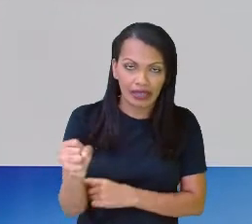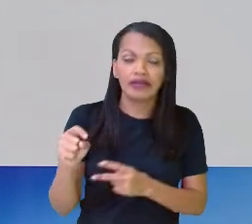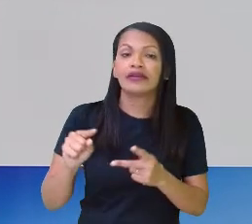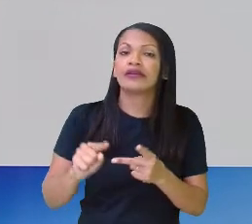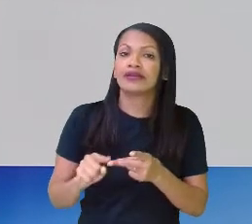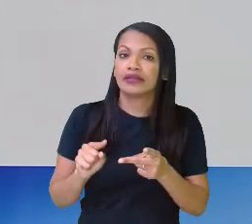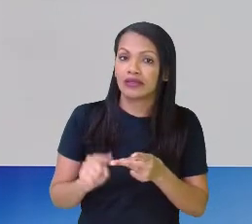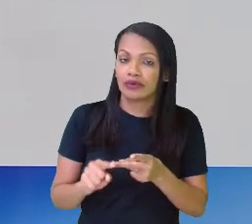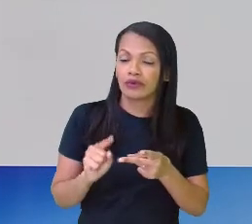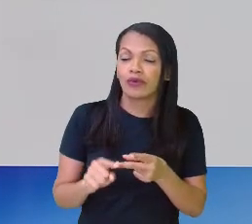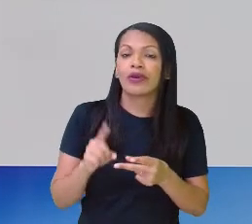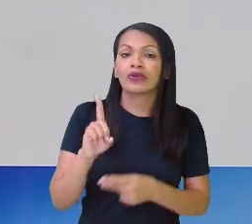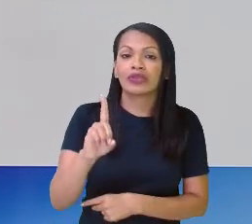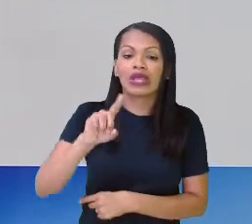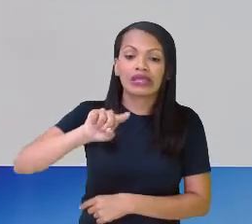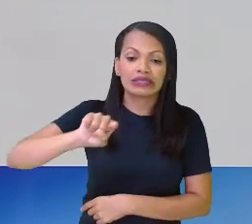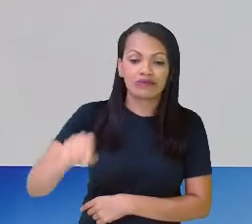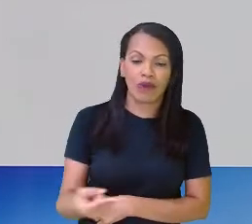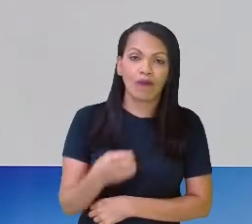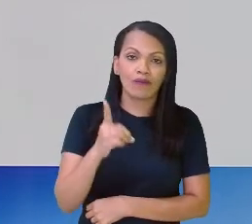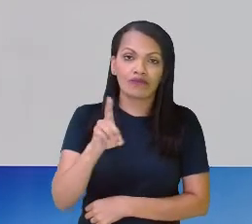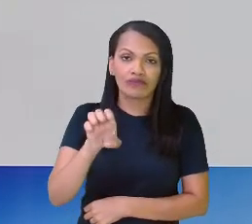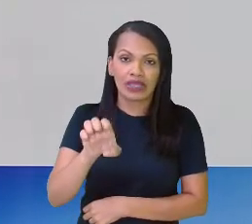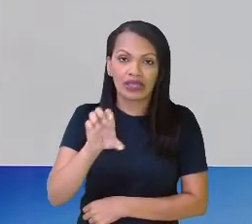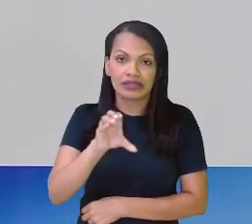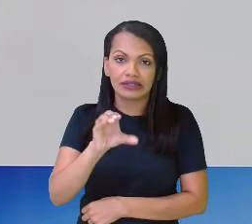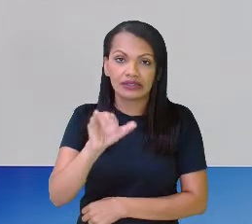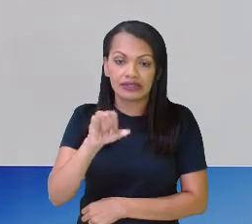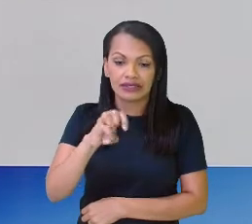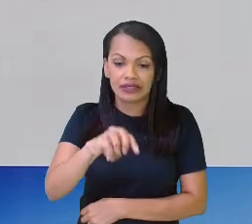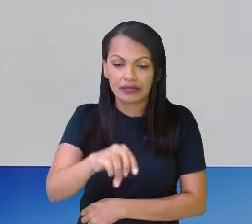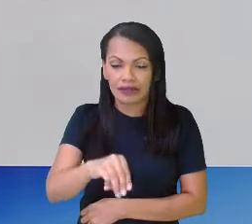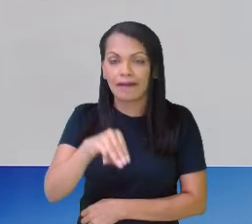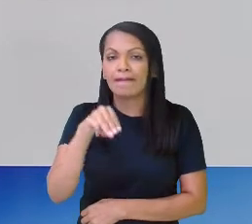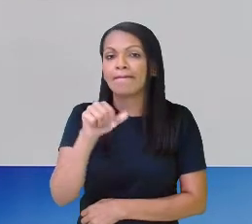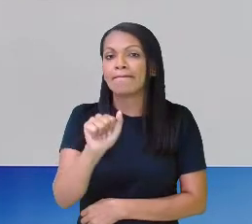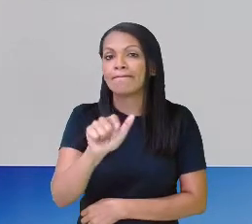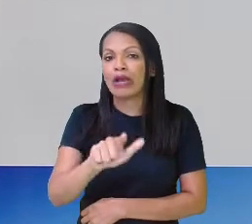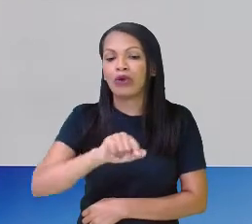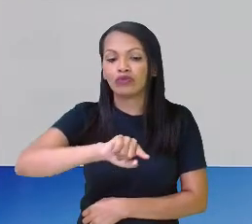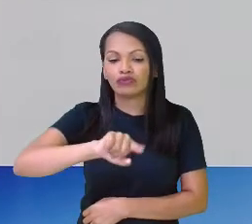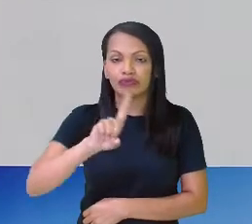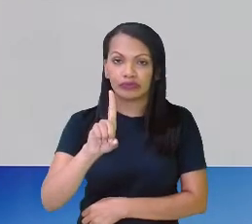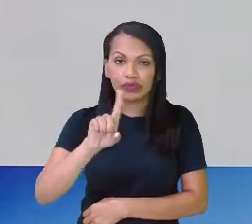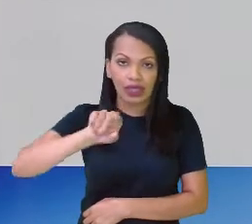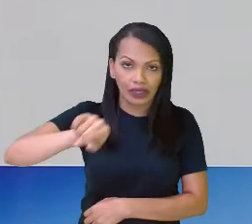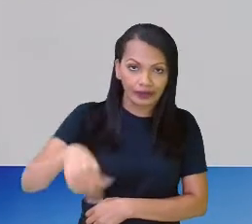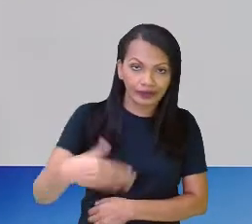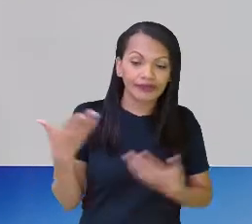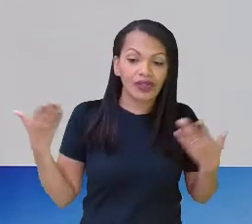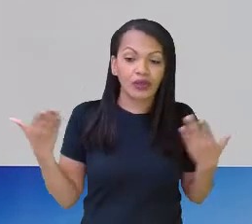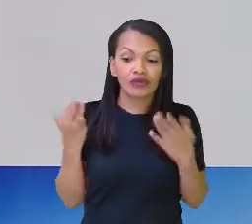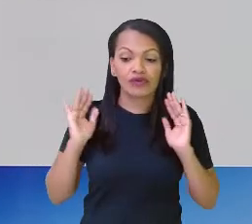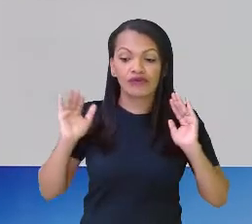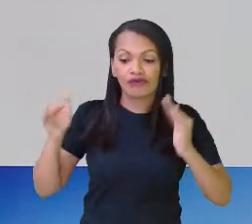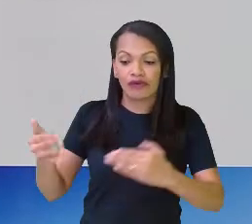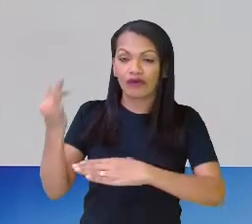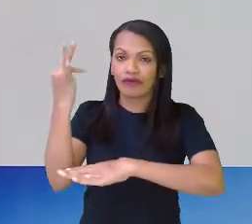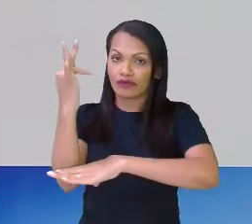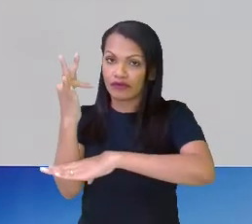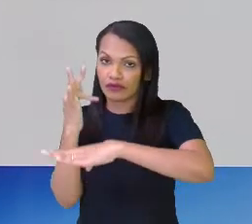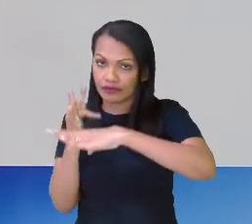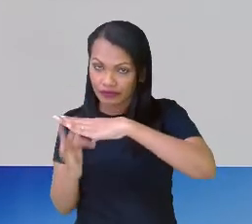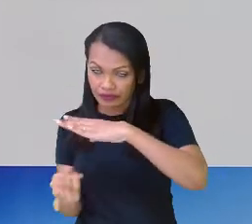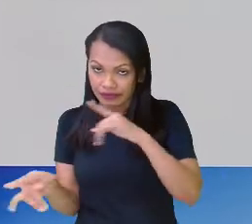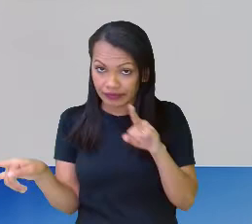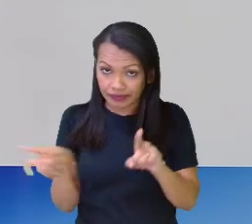mesmo papel, só que em representações diferentes. Eu vou focar hoje em fração, mas os números decimais